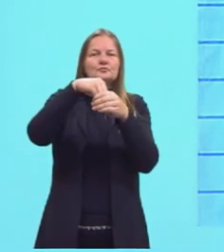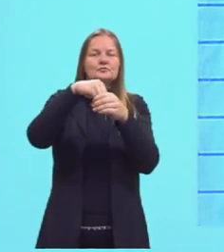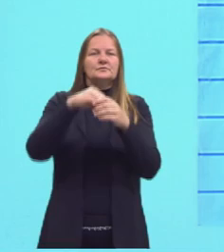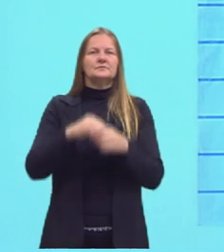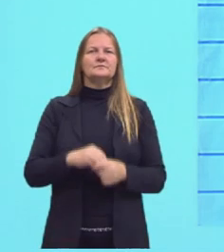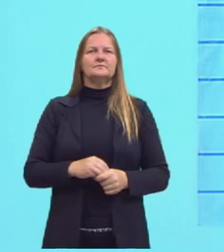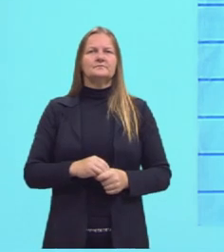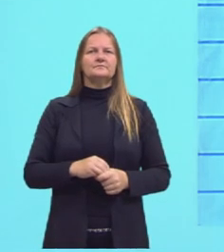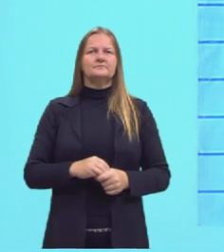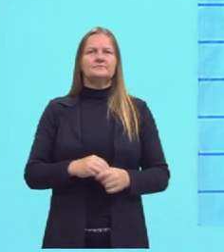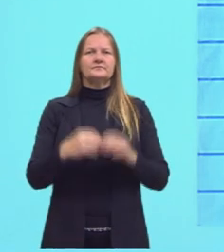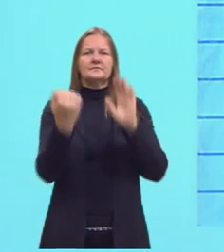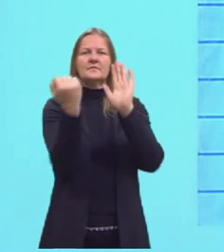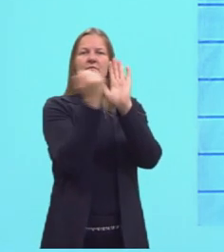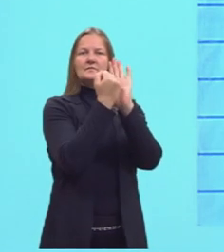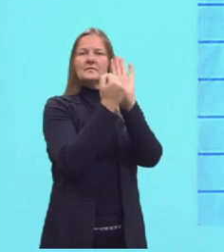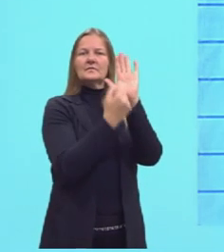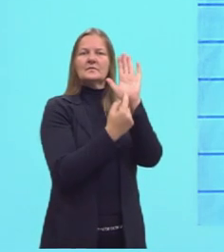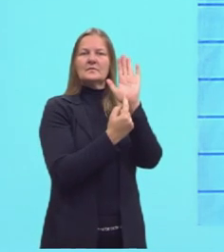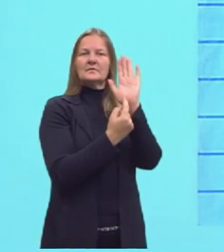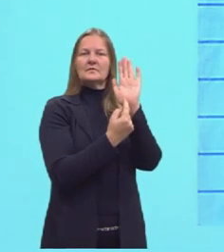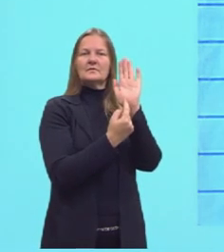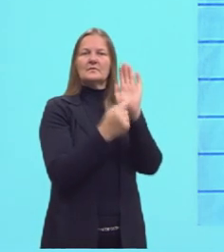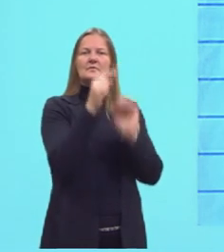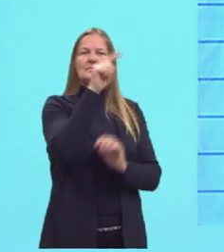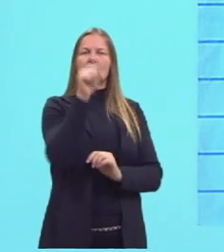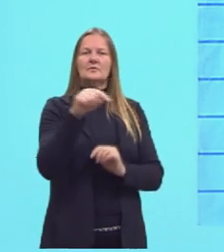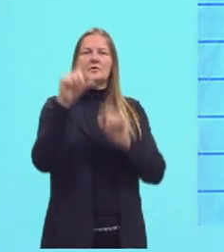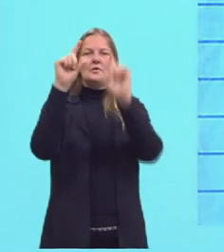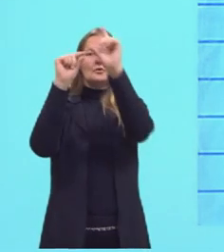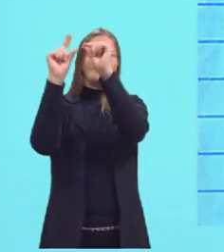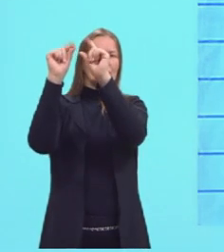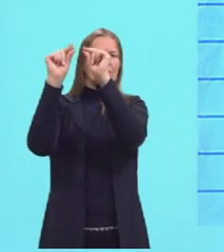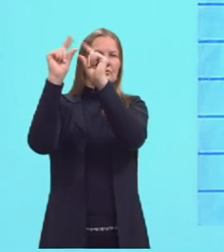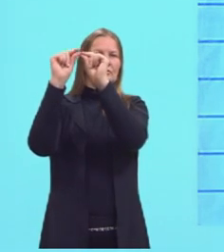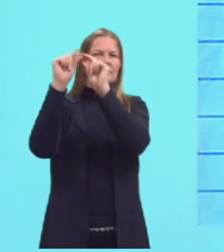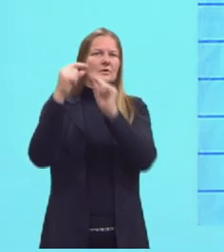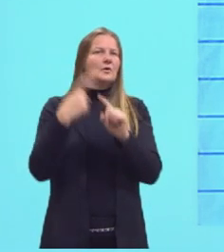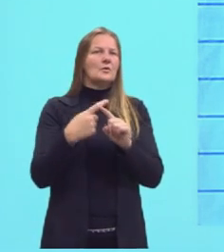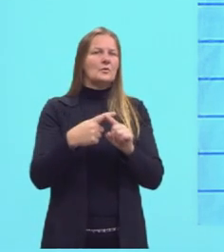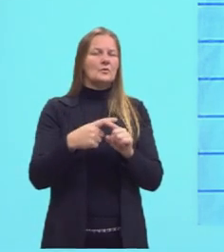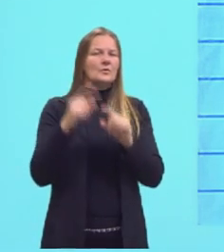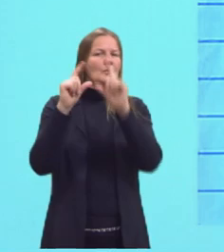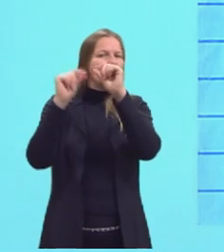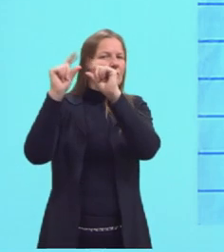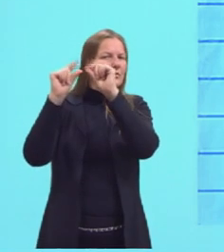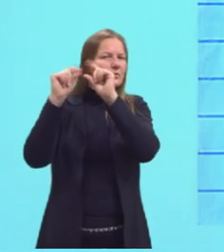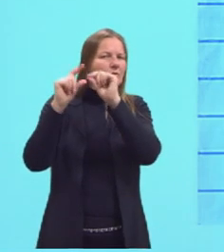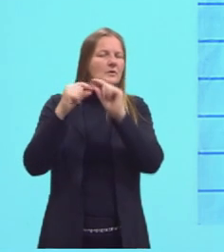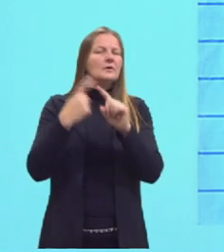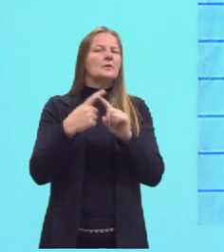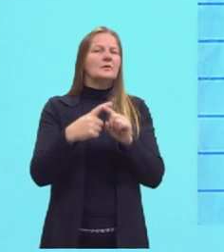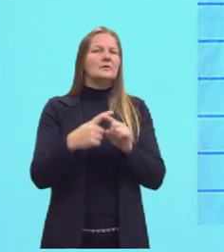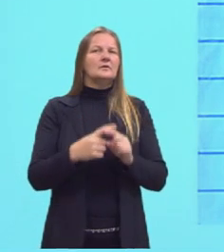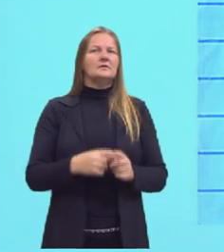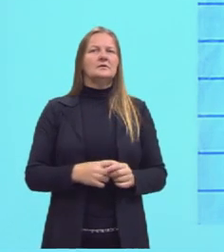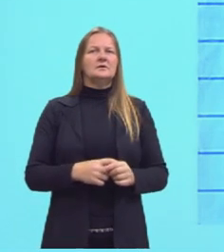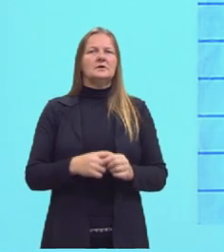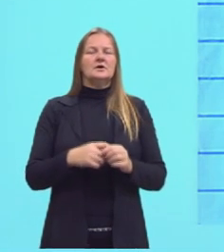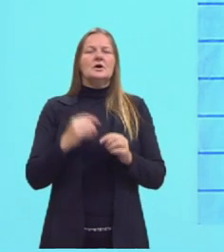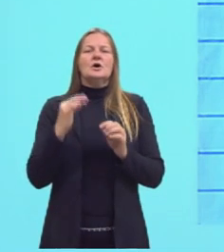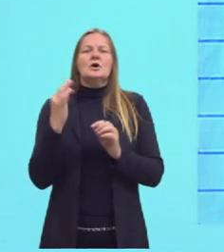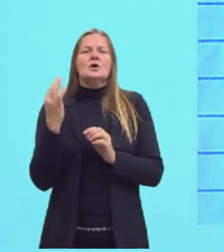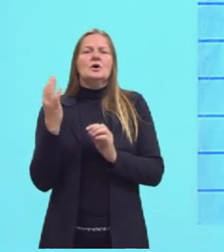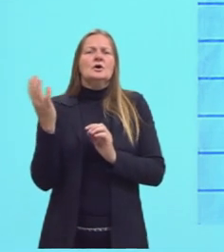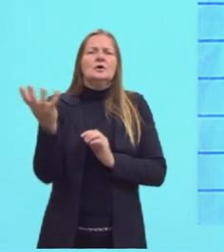o símbolo dos inteiros com esse asterisco aqui em cima. O que que significa o asterisco? Eu quero todos os números